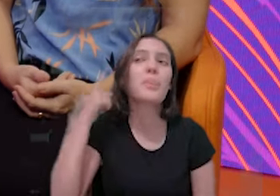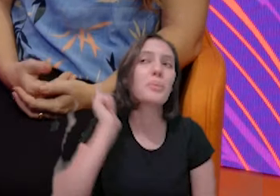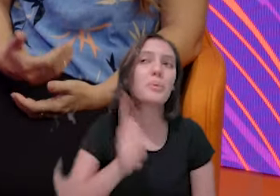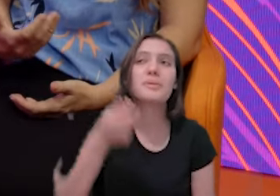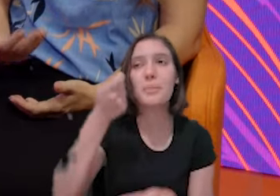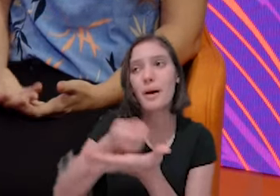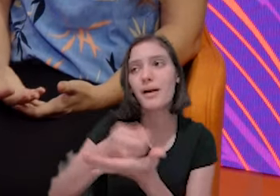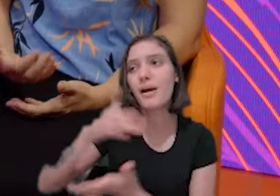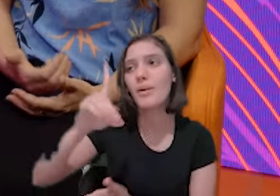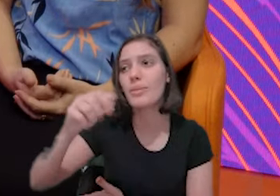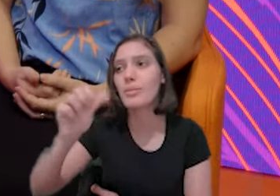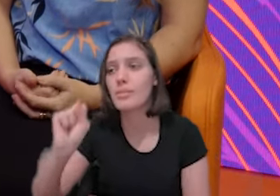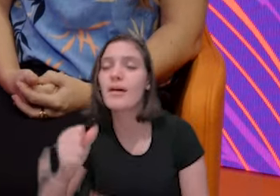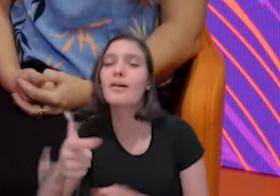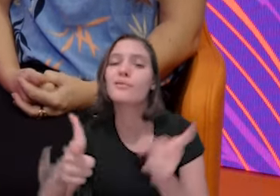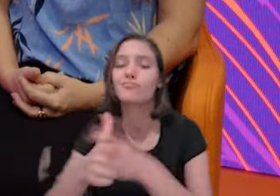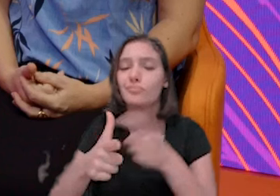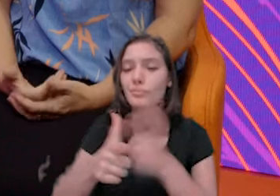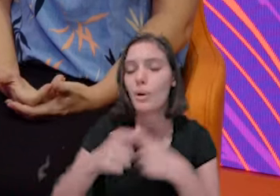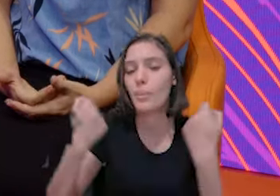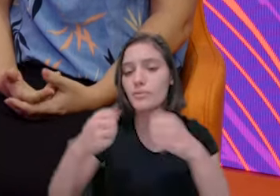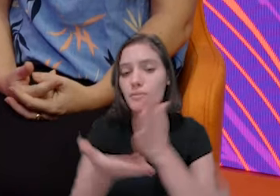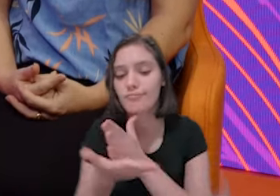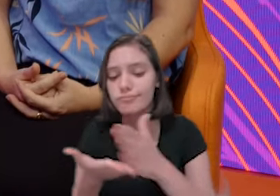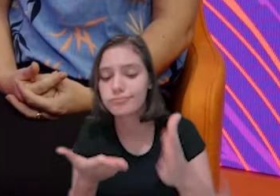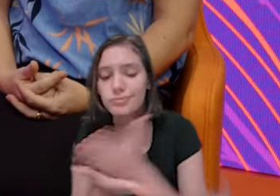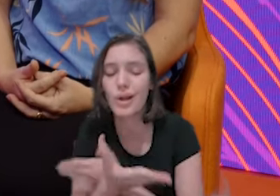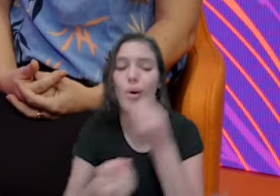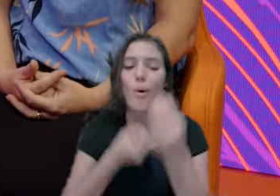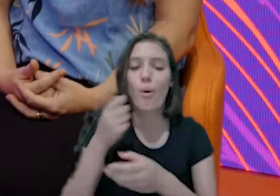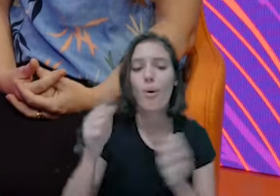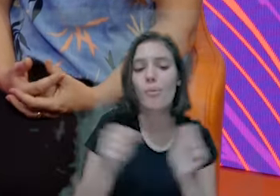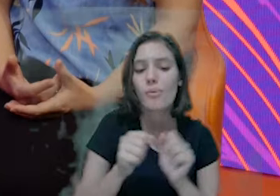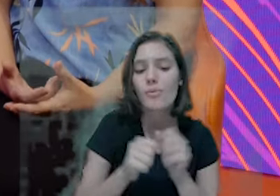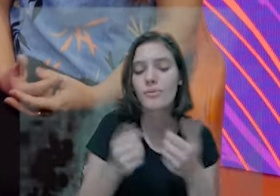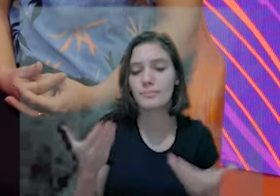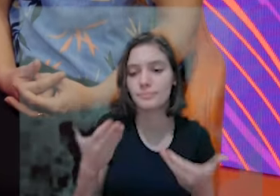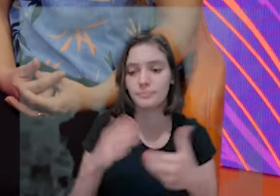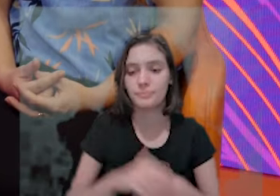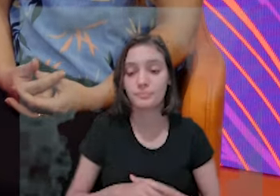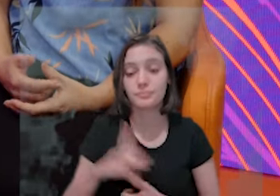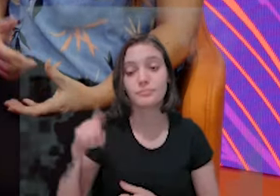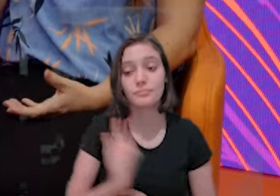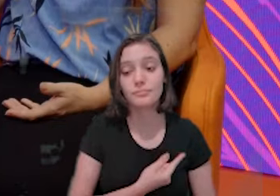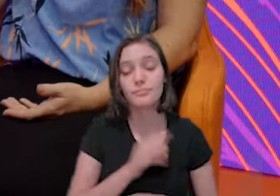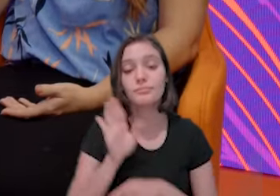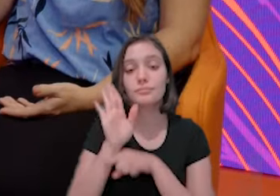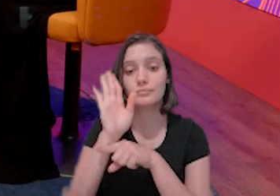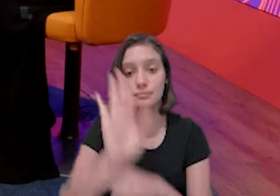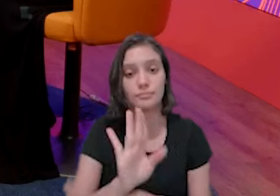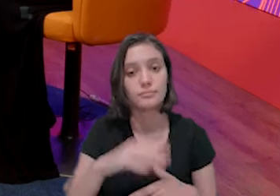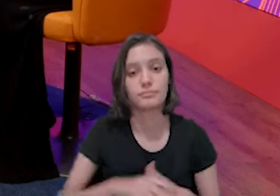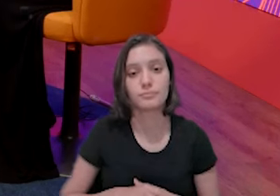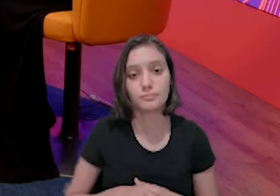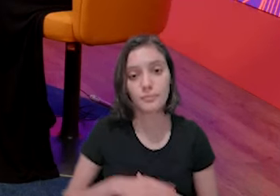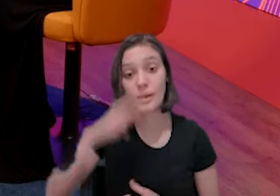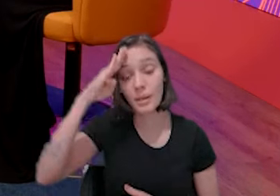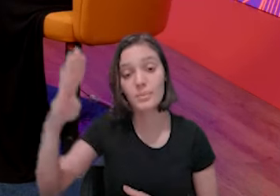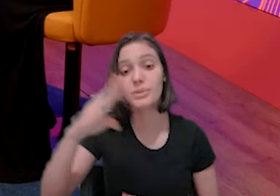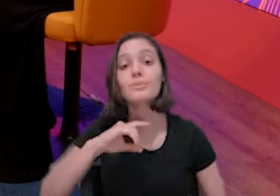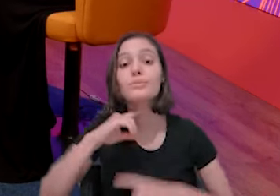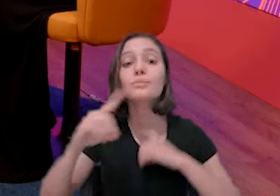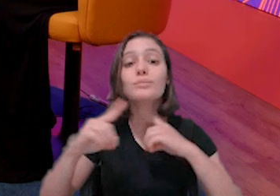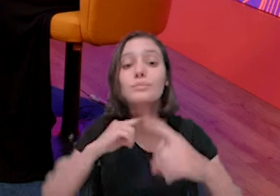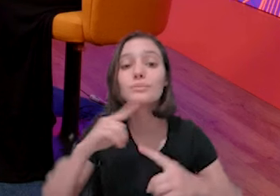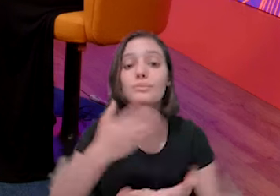orientação? A gente também passa. E a principal dúvida para quem abre, com certeza. Agora eu tenho o CNPJ, mas eu preciso emitir nota